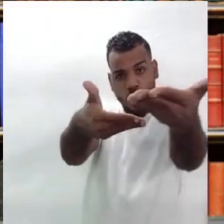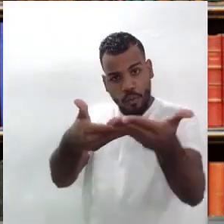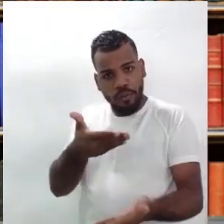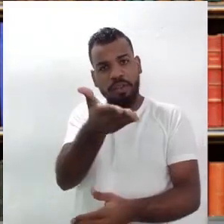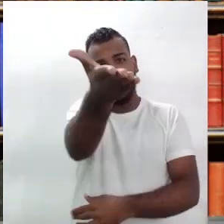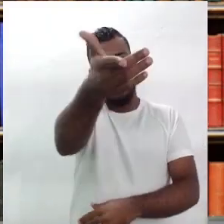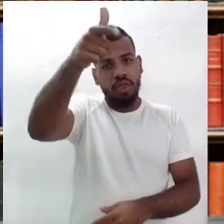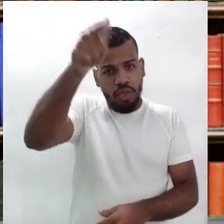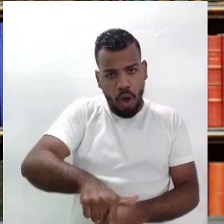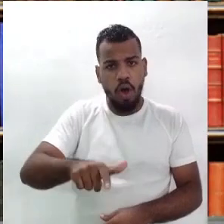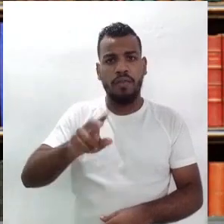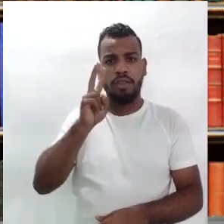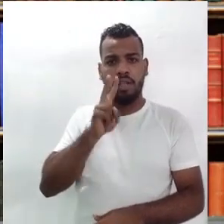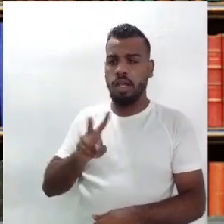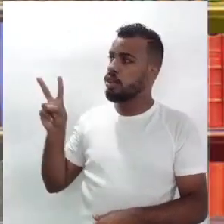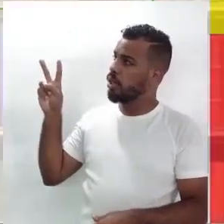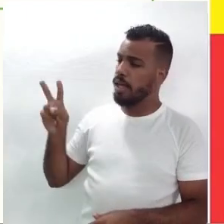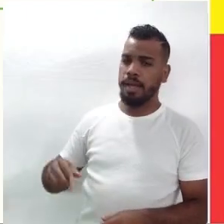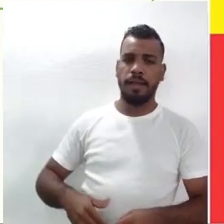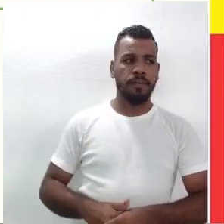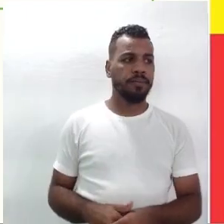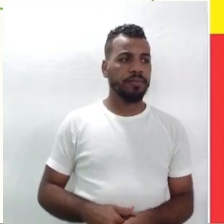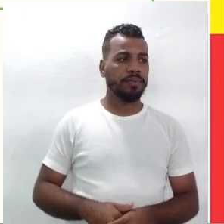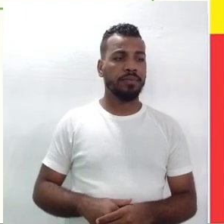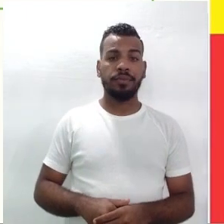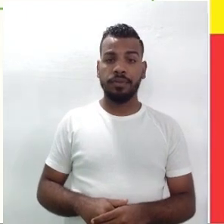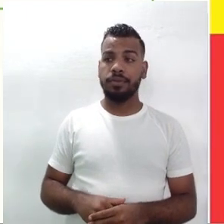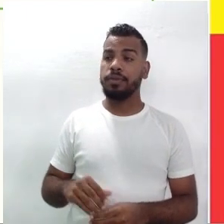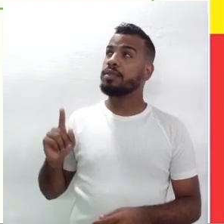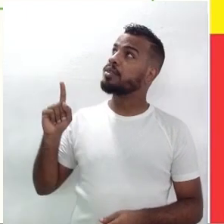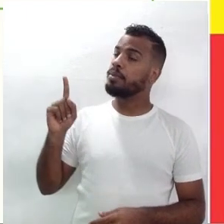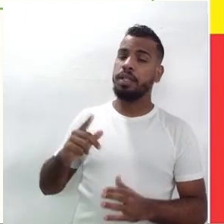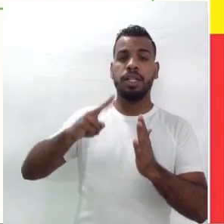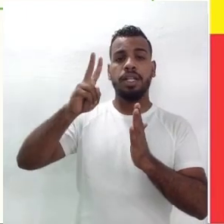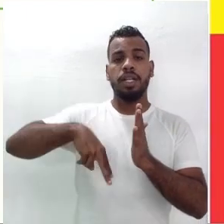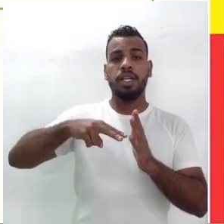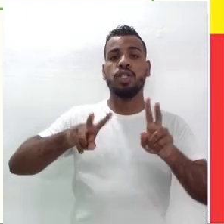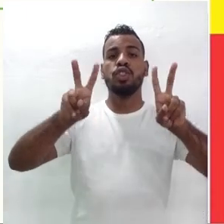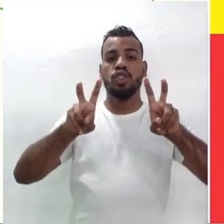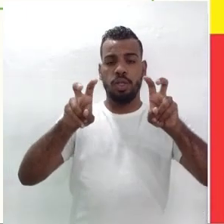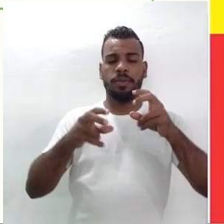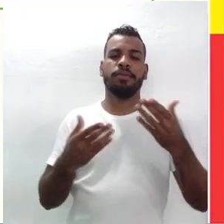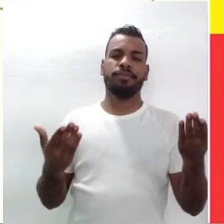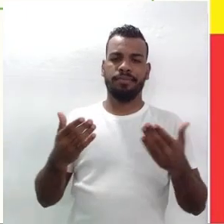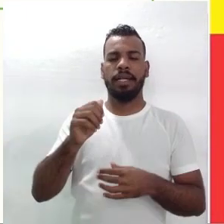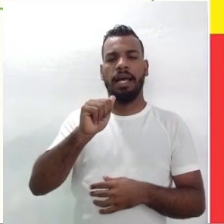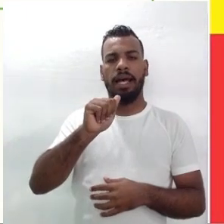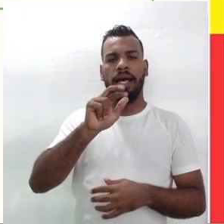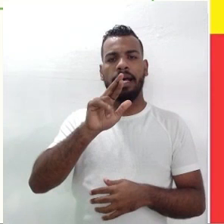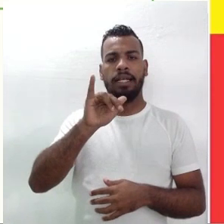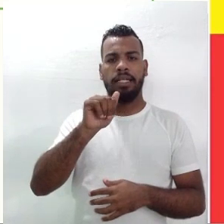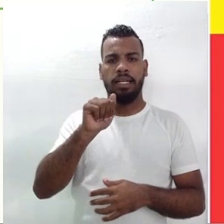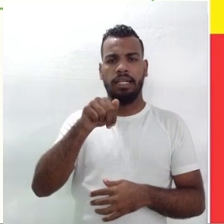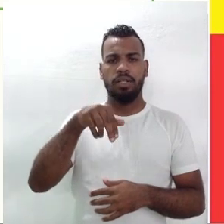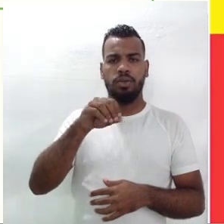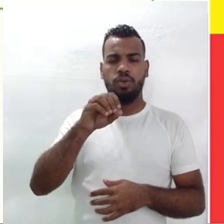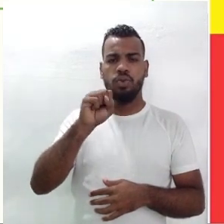pessoal novamente a olhar para a tela e lermos a seguinte questão, sobre a questão de Ariano Suassuna. Poderia ler, professor?